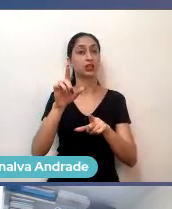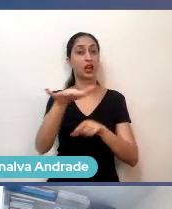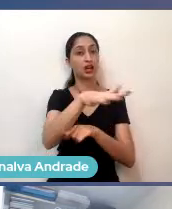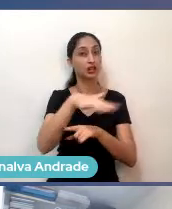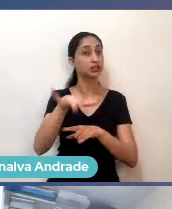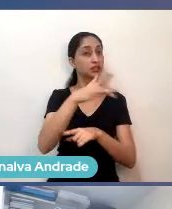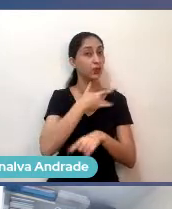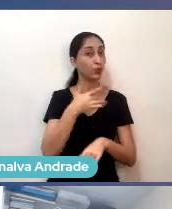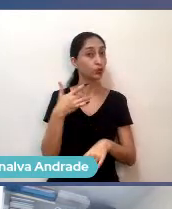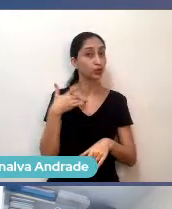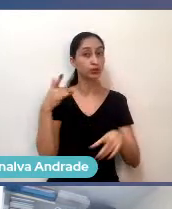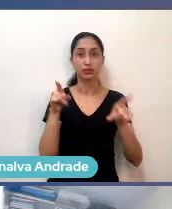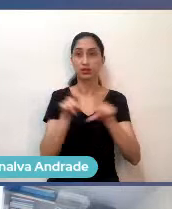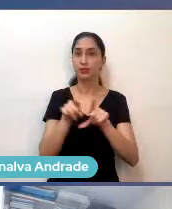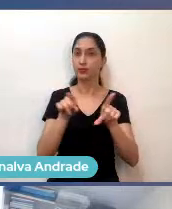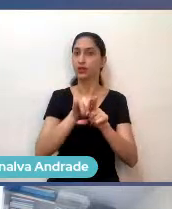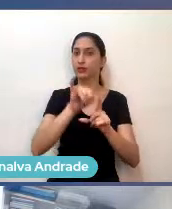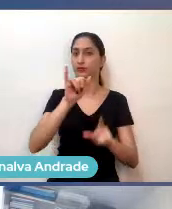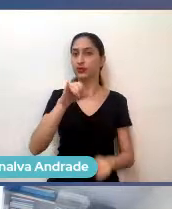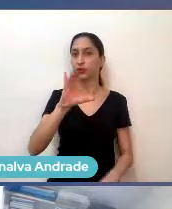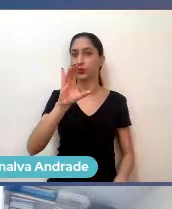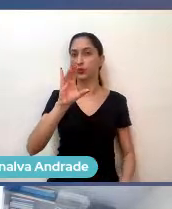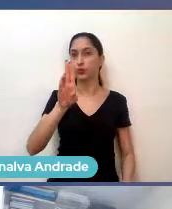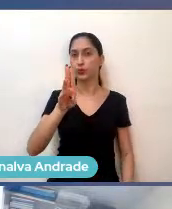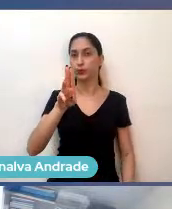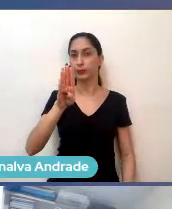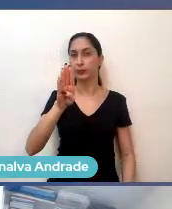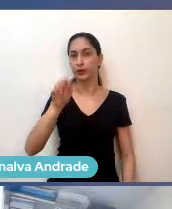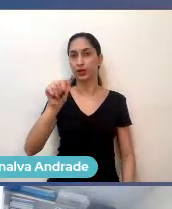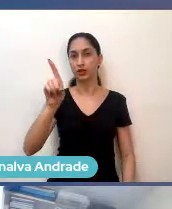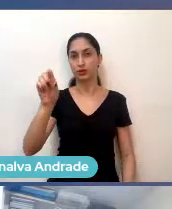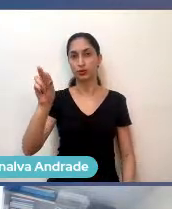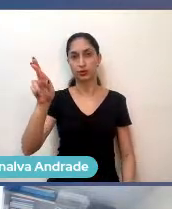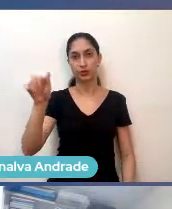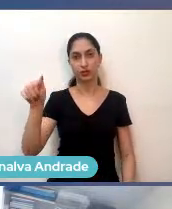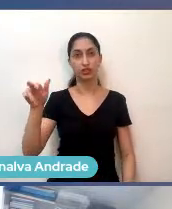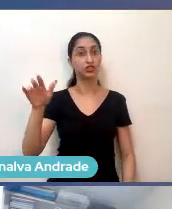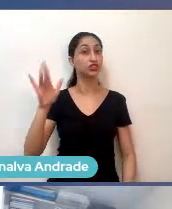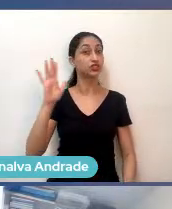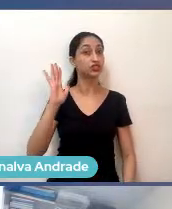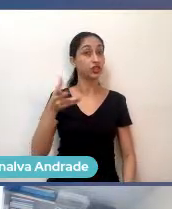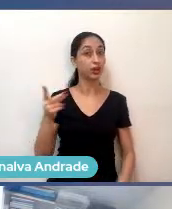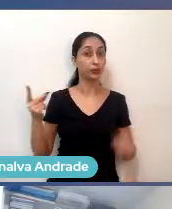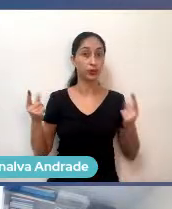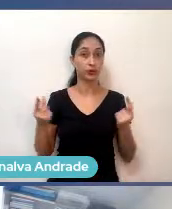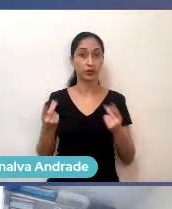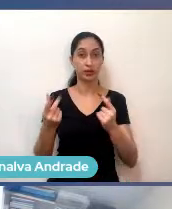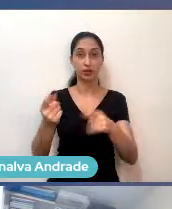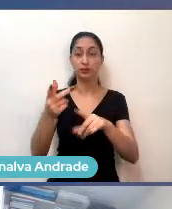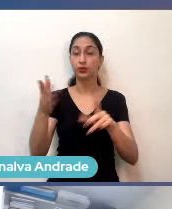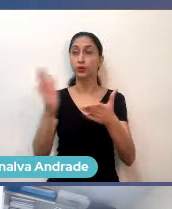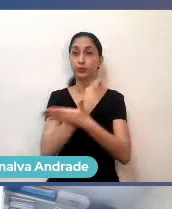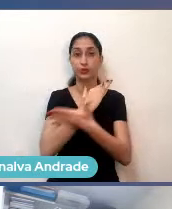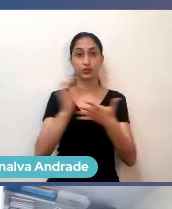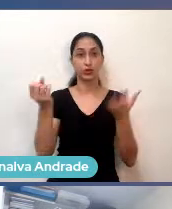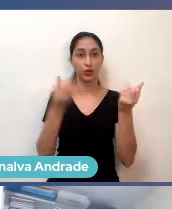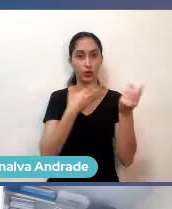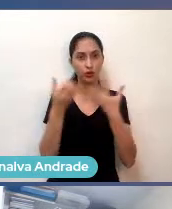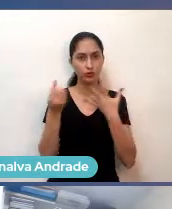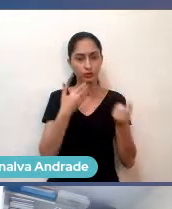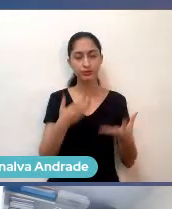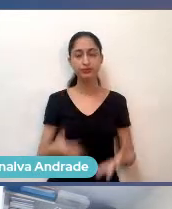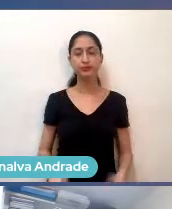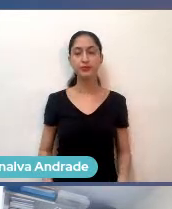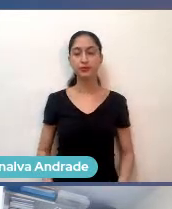incubadoras, tem algumas já existentes há bastante tempo, e novas surgindo. As novas que estão surgindo, por exemplo, é a Niu, que